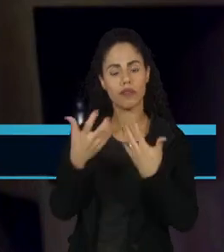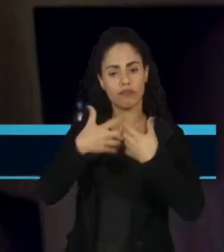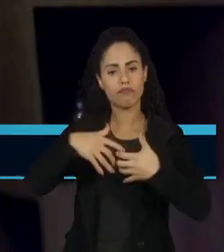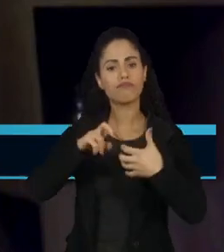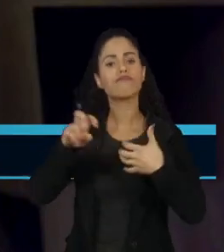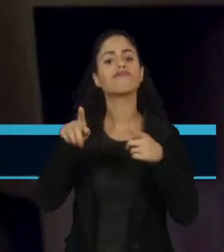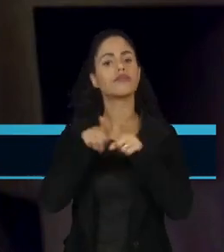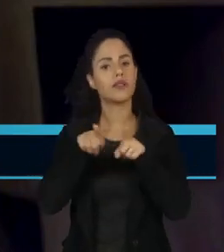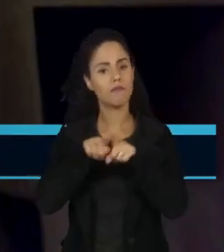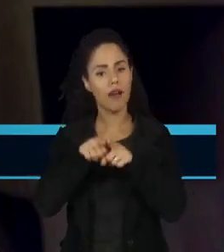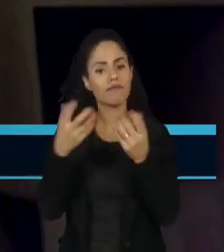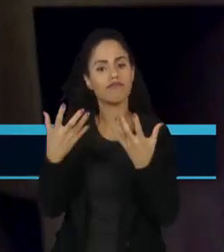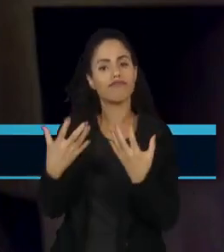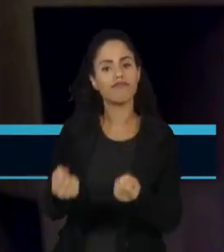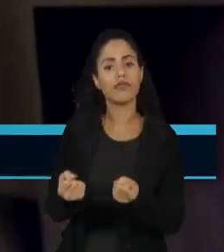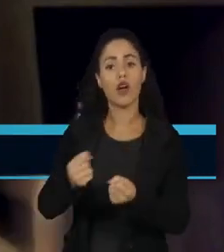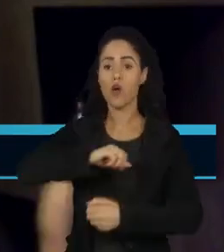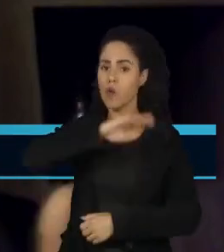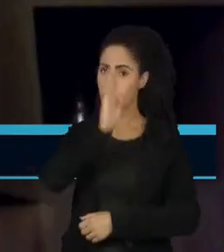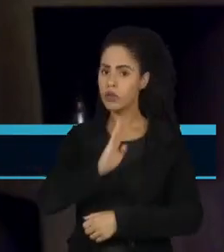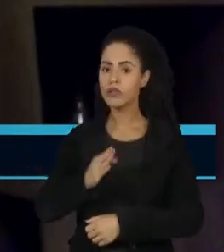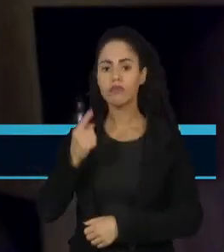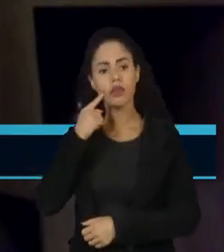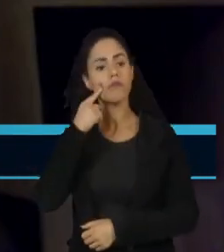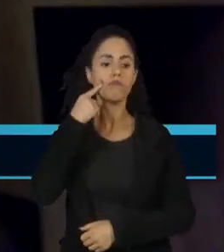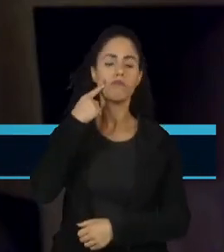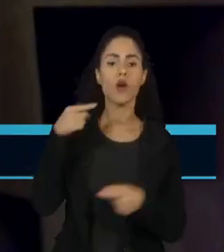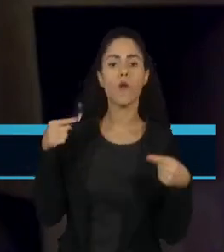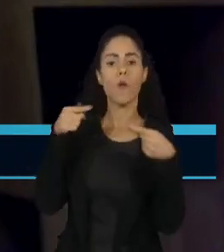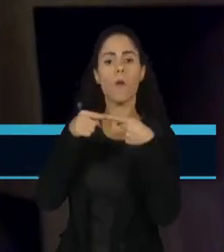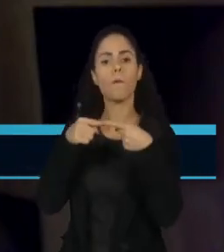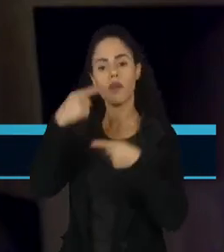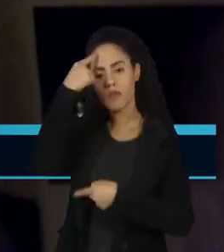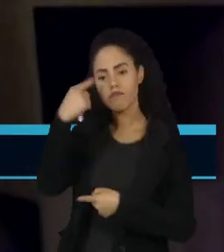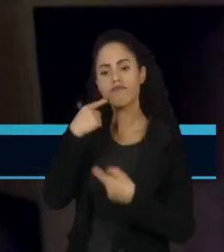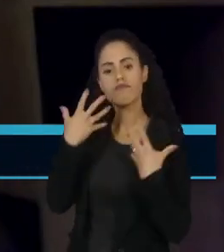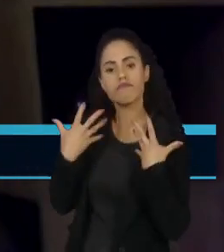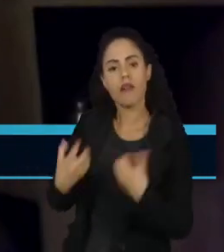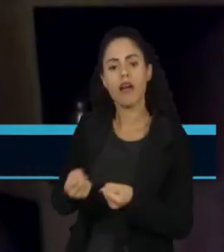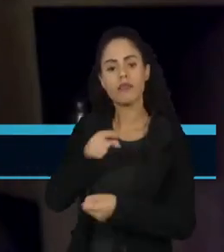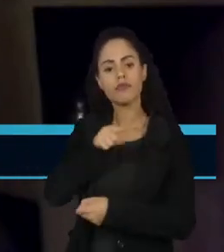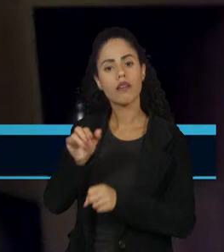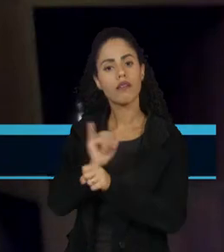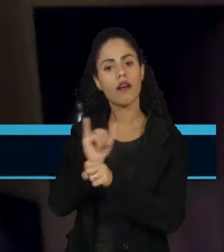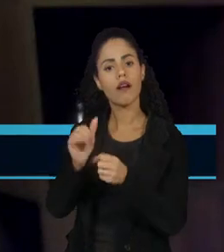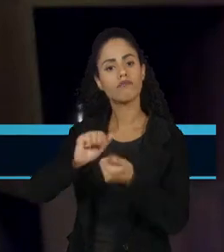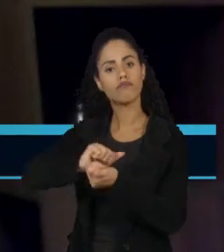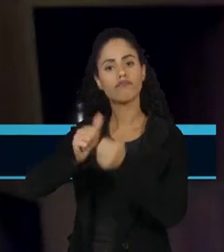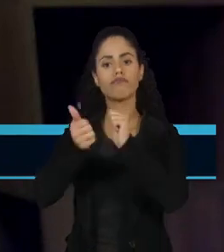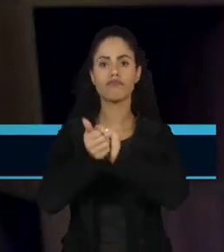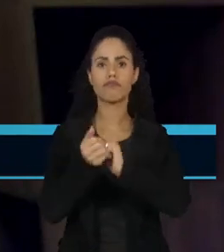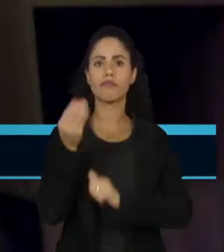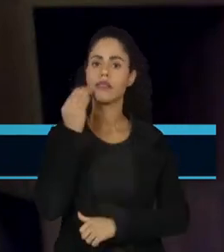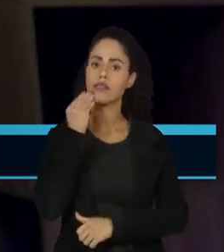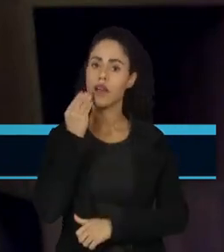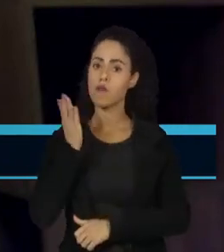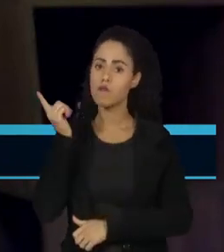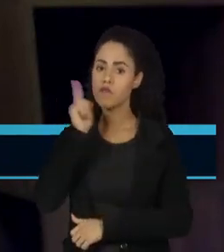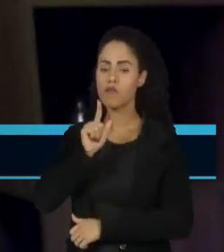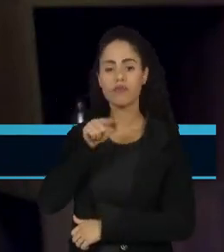forma diária. O brasileiro tem esse perfil mais adepto, o que a chama de early adopters.